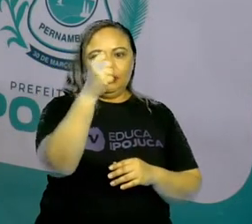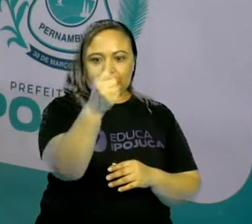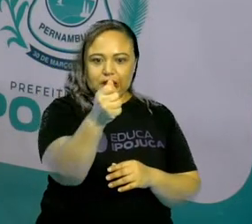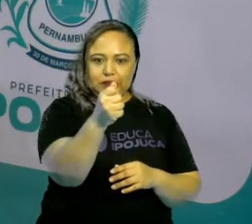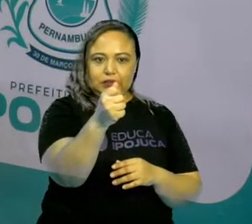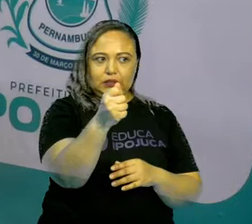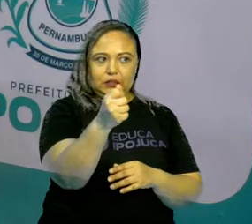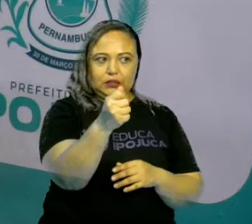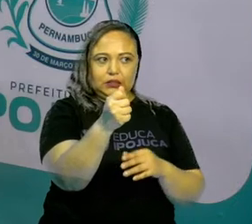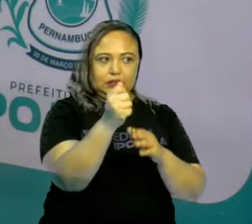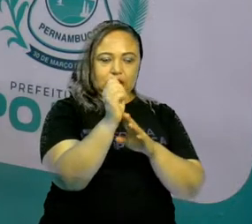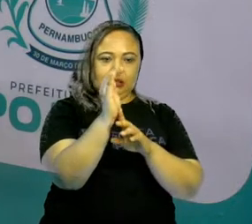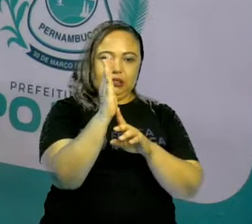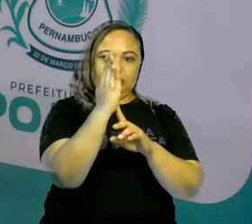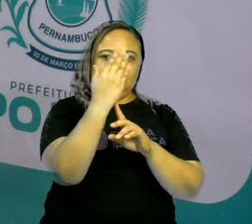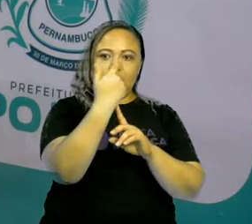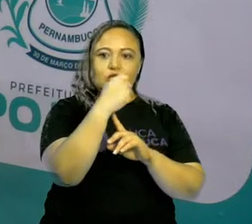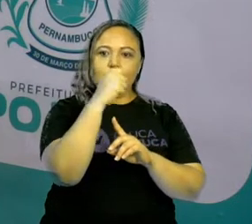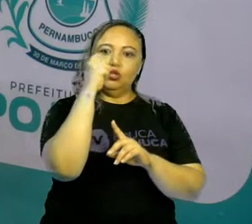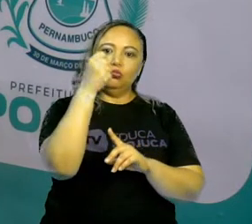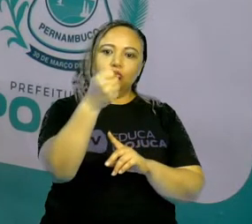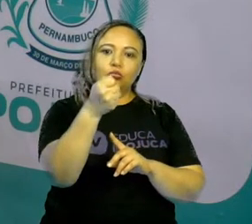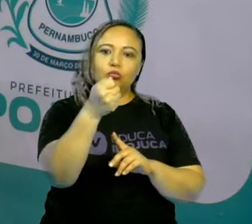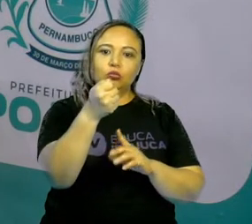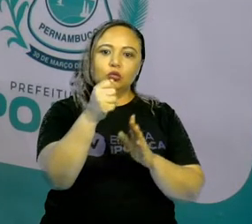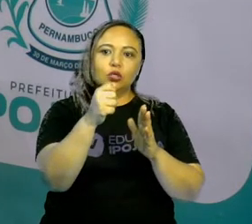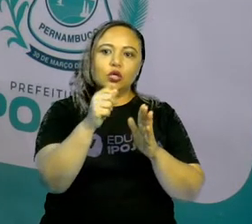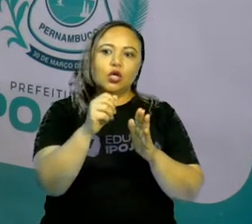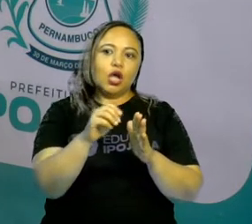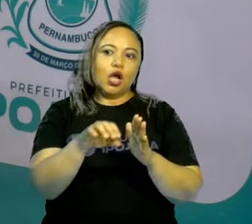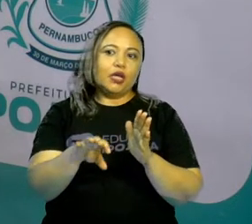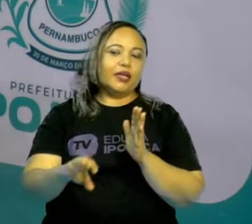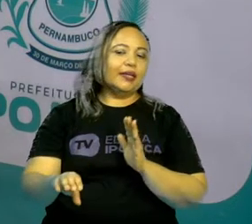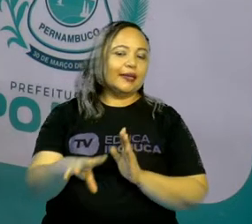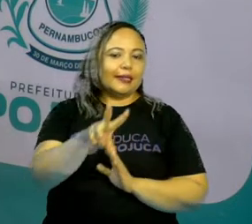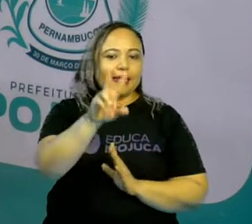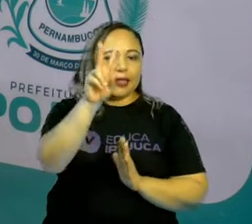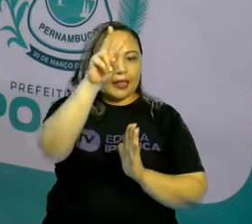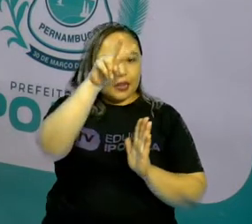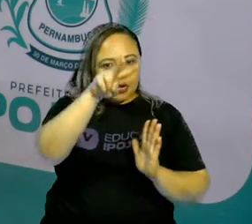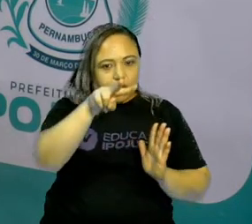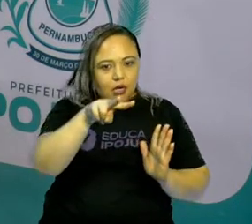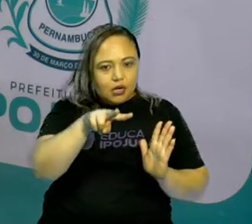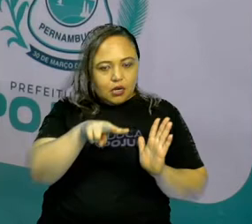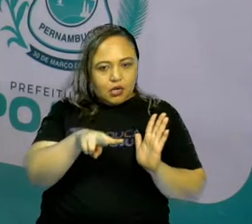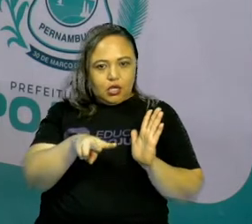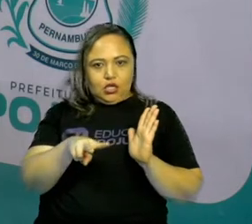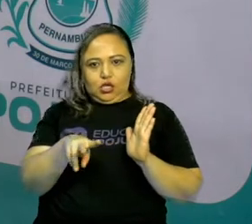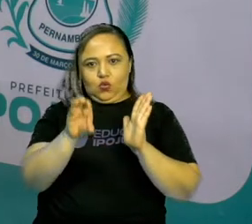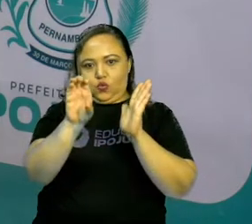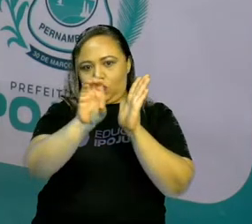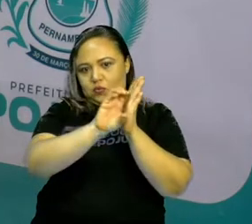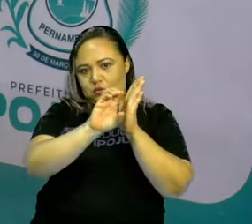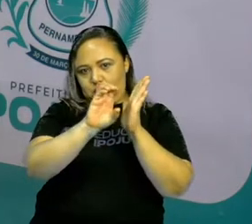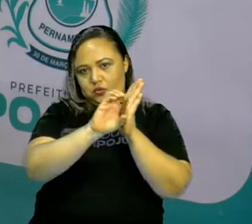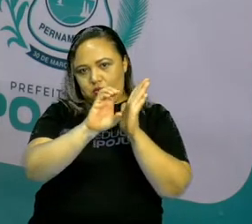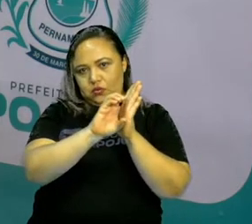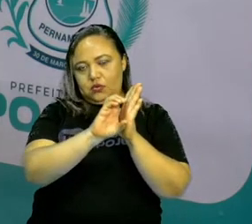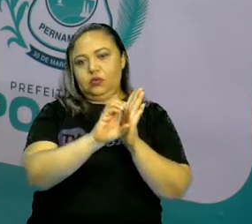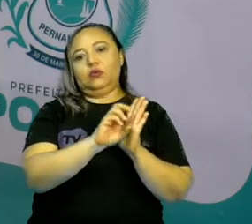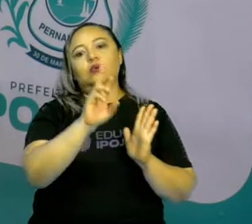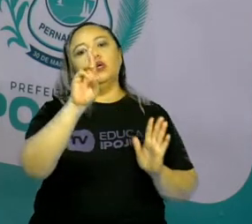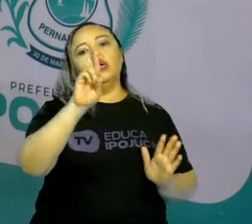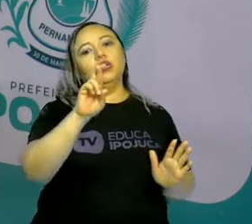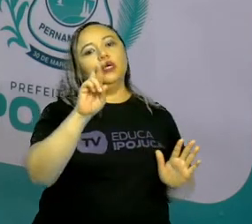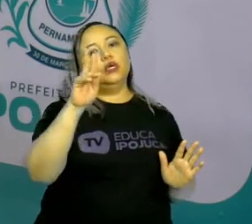Code, você coloca o celular lá e faz a compra pela internet, pela televisão e também